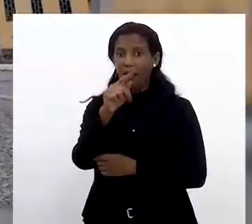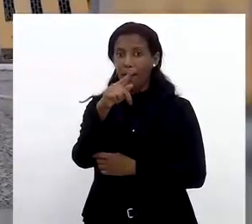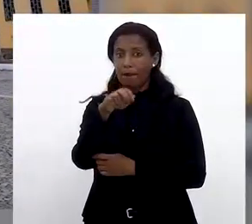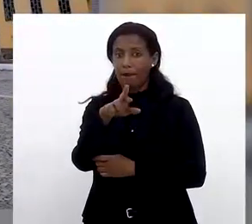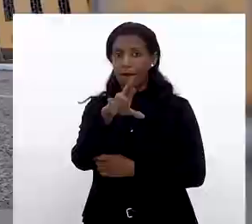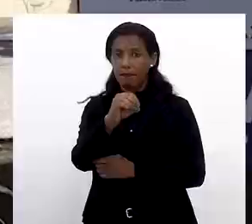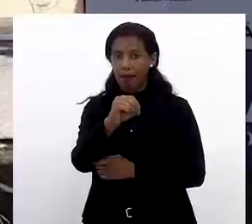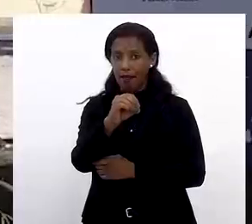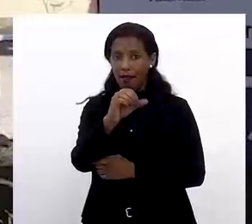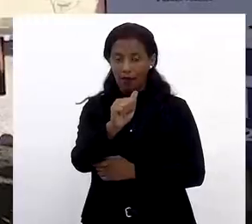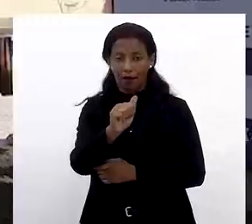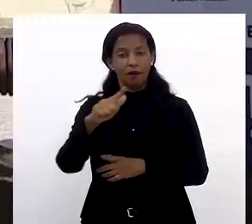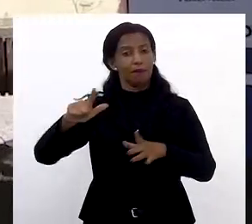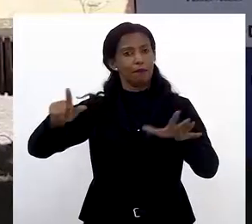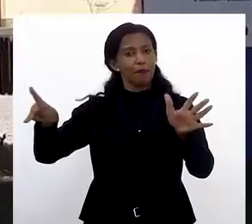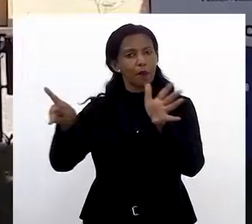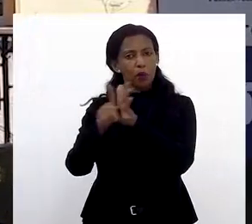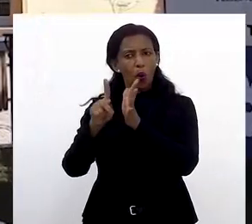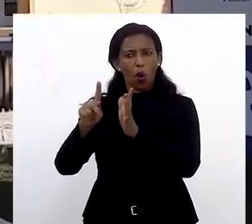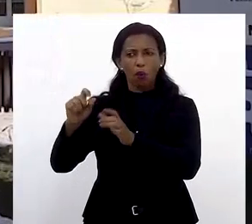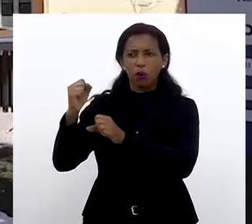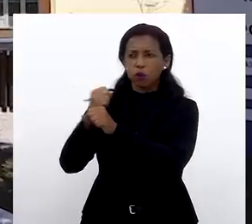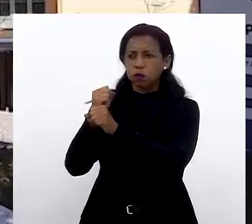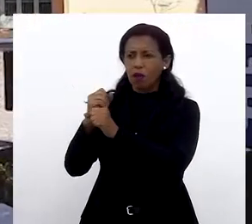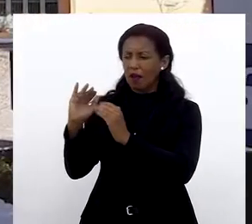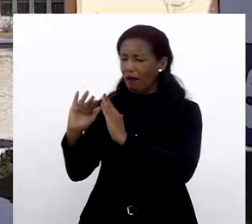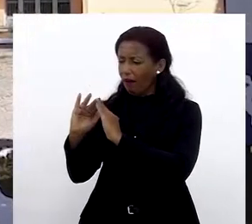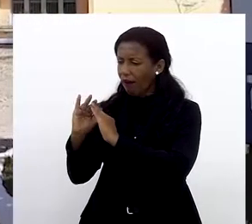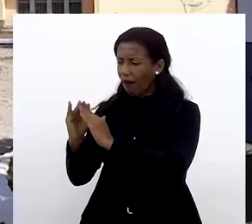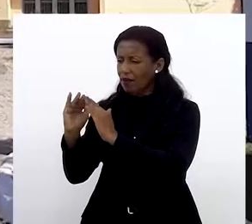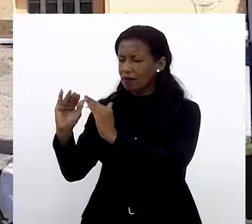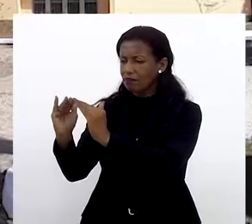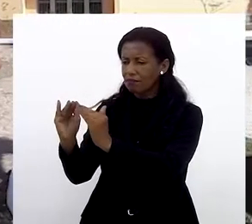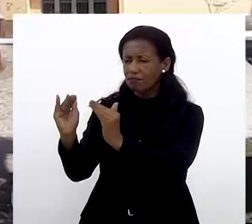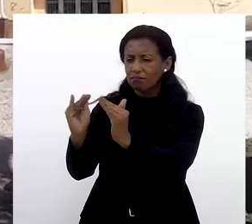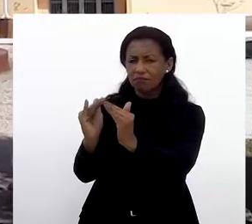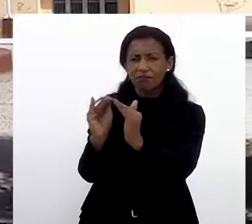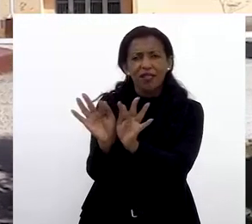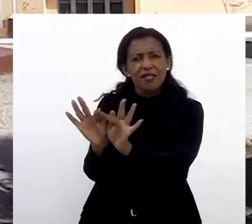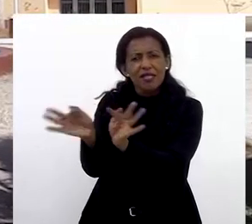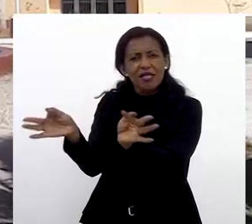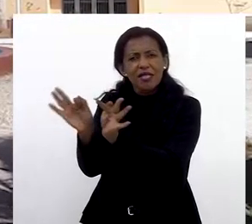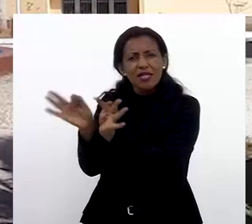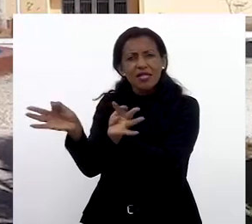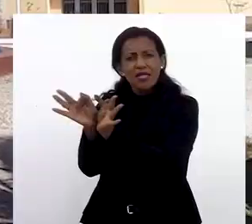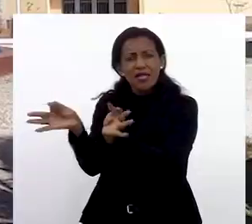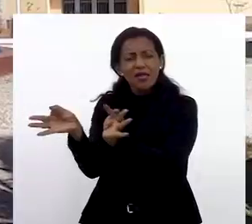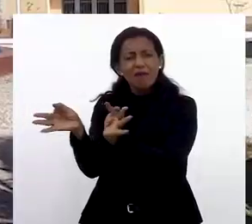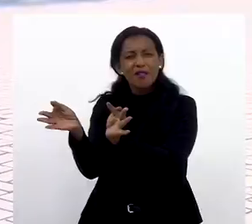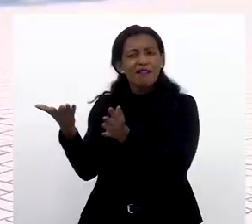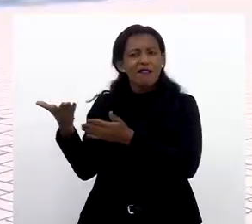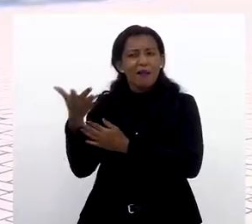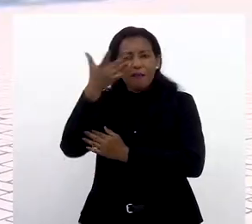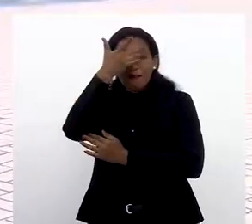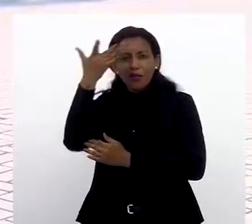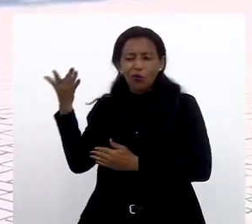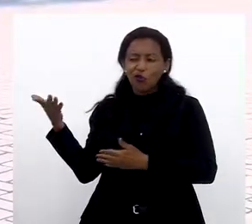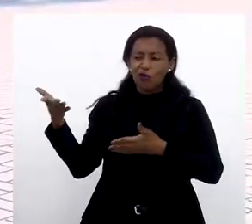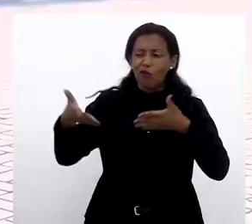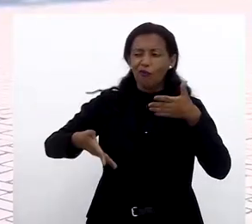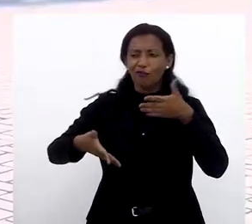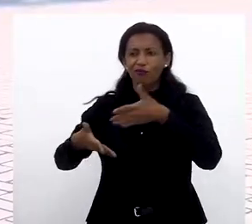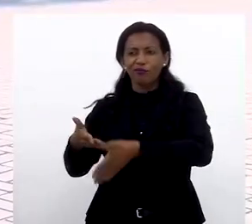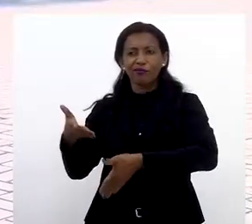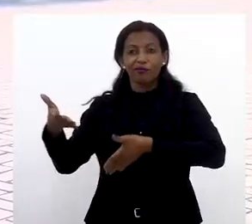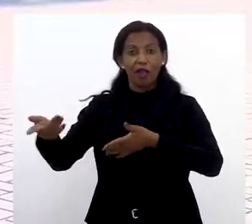colonos da Estiva passaram a erguer pequenas casas, o que acabou incentivando a chegada de novos moradores. A economia de